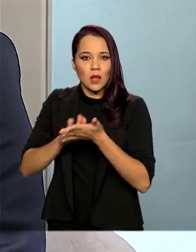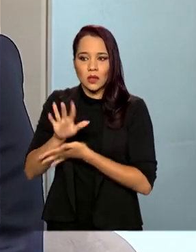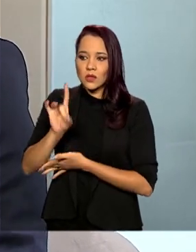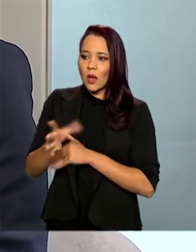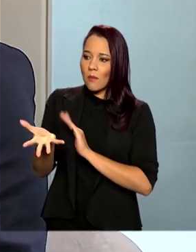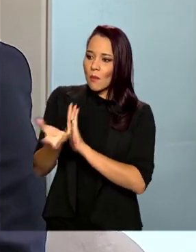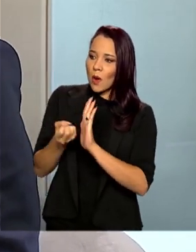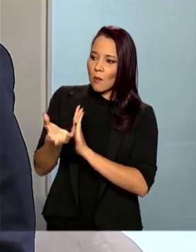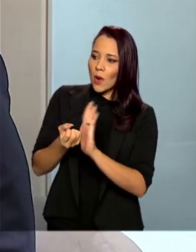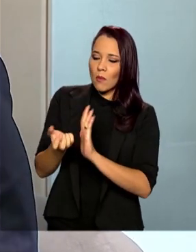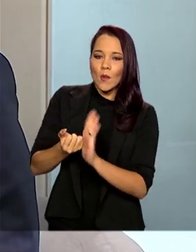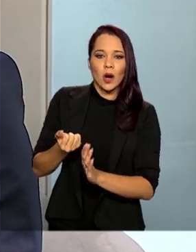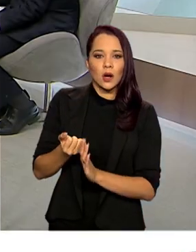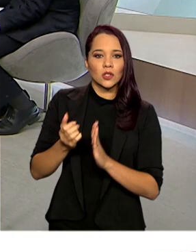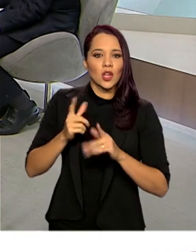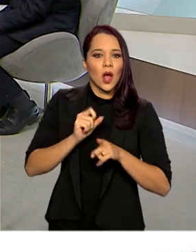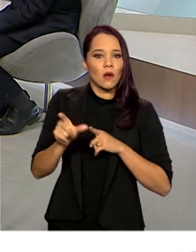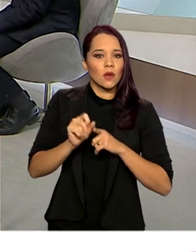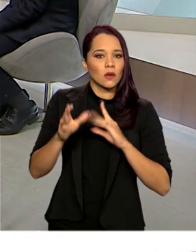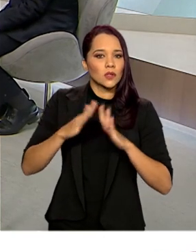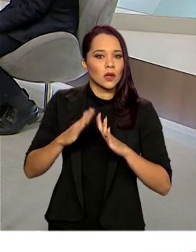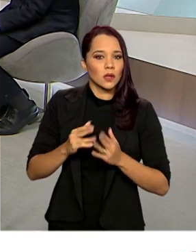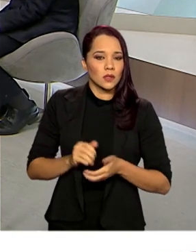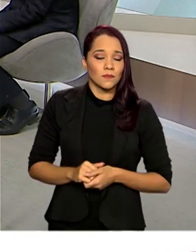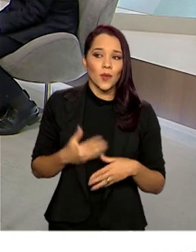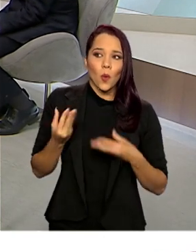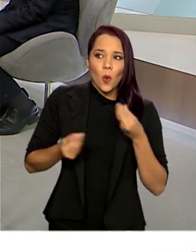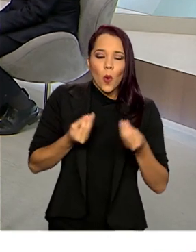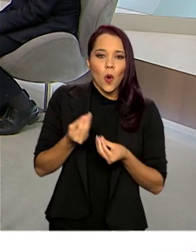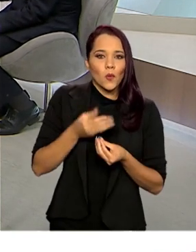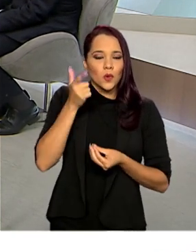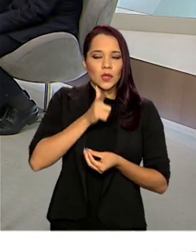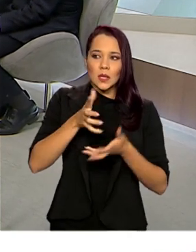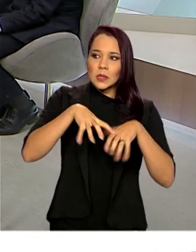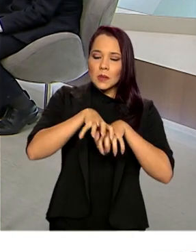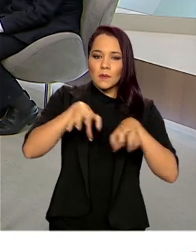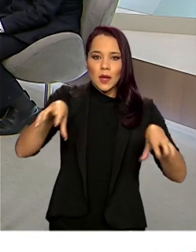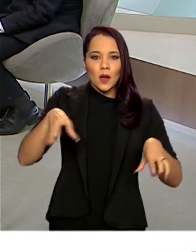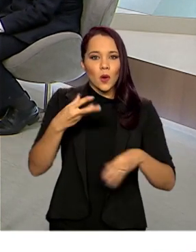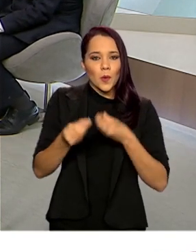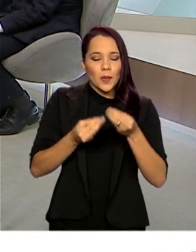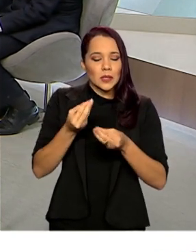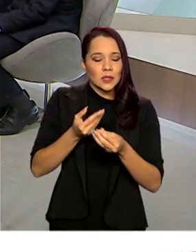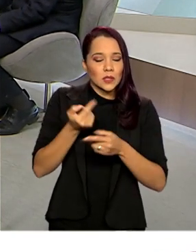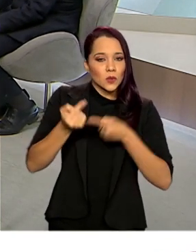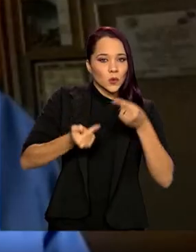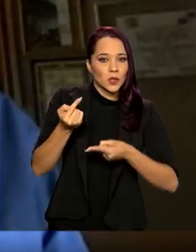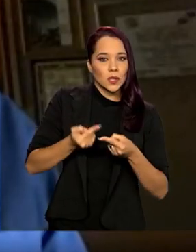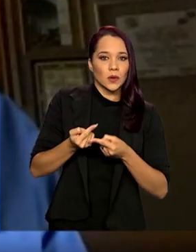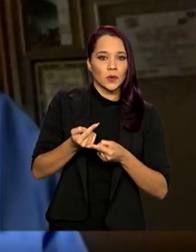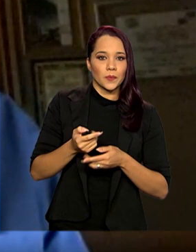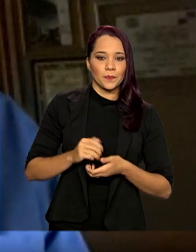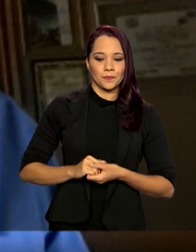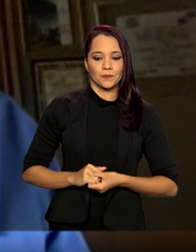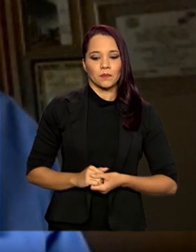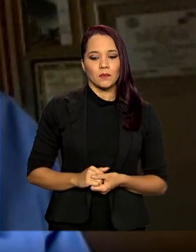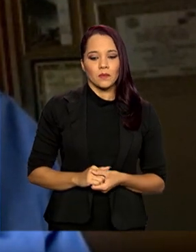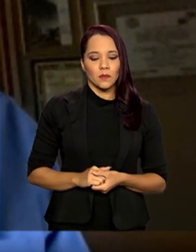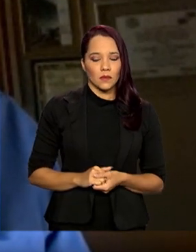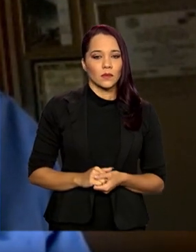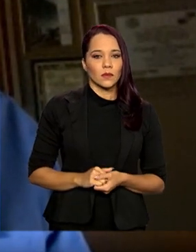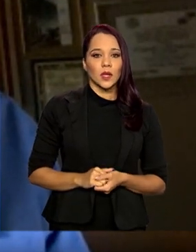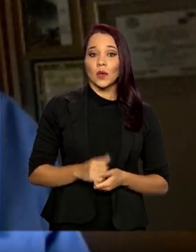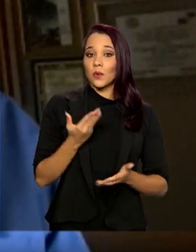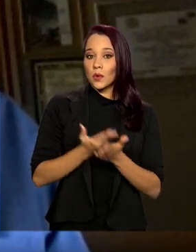só recebe e vive do seu aluguel. Quer dizer, como que a gente pode inserir essa discussão na reforma tributária? Um estudo da